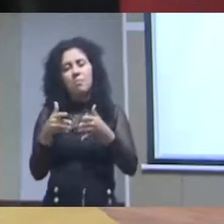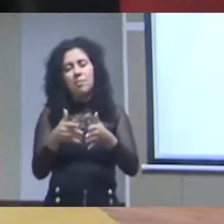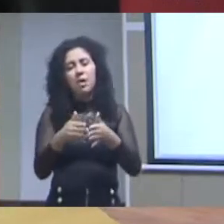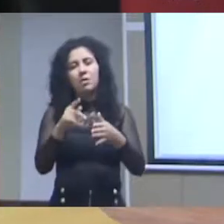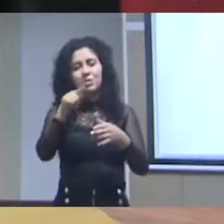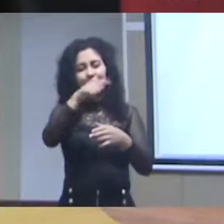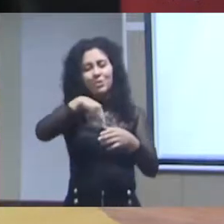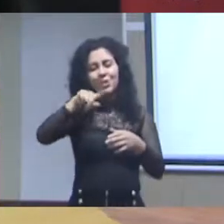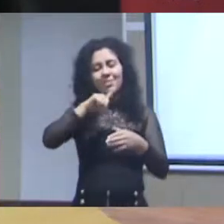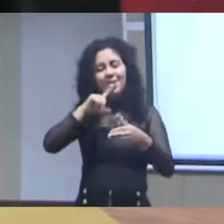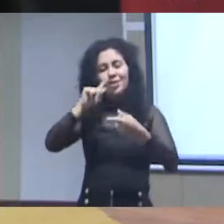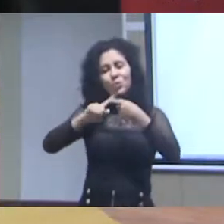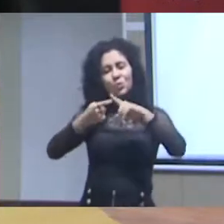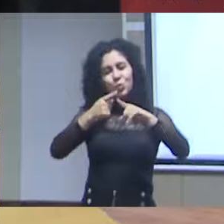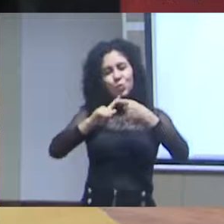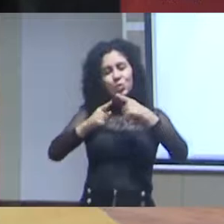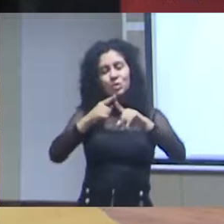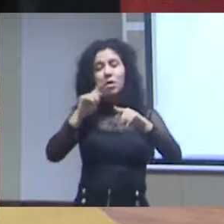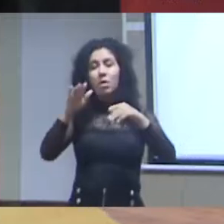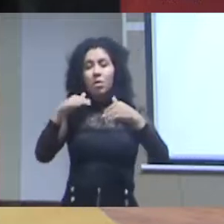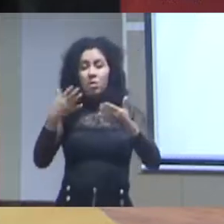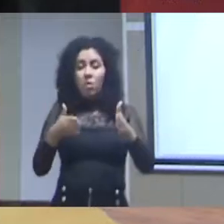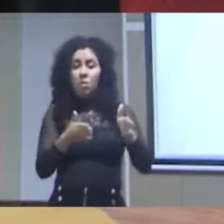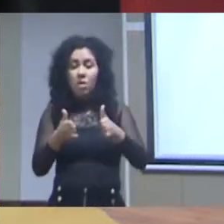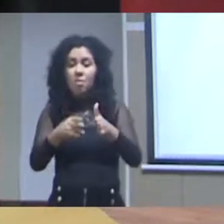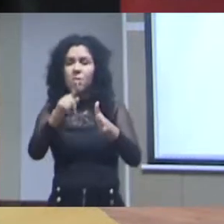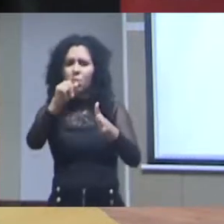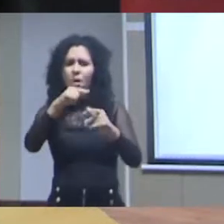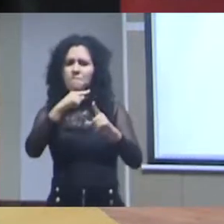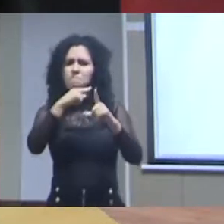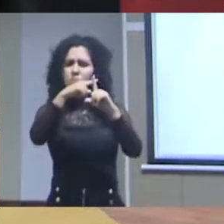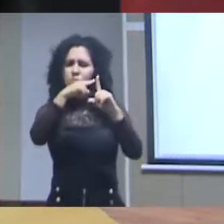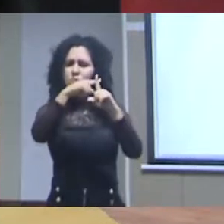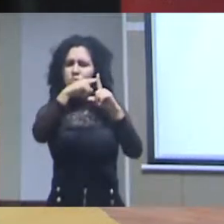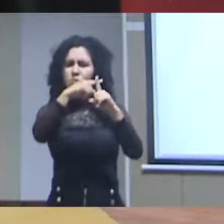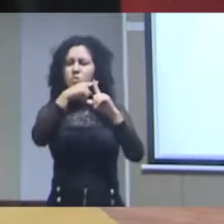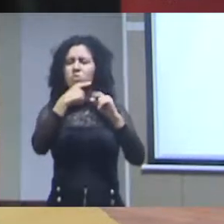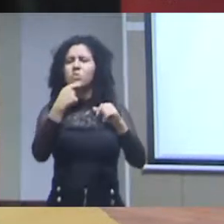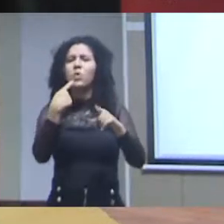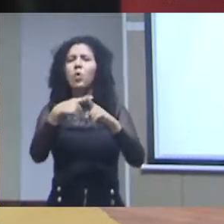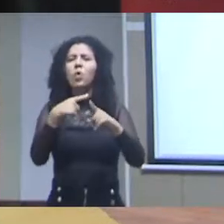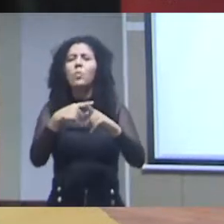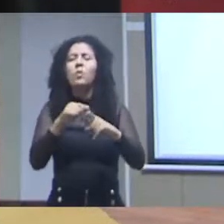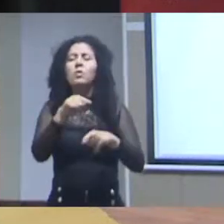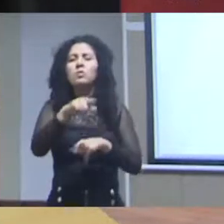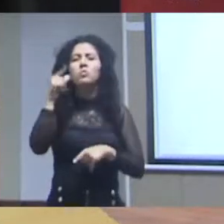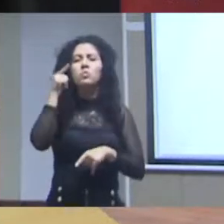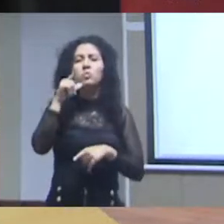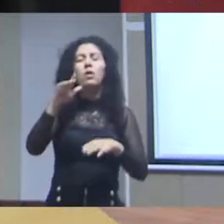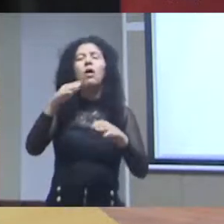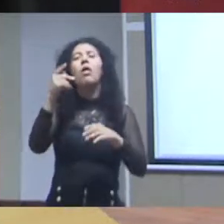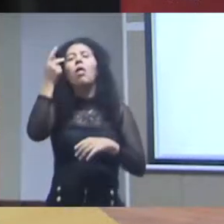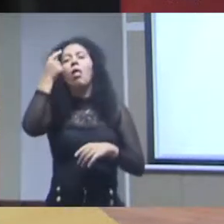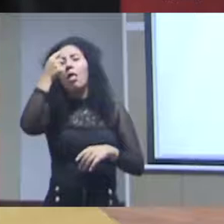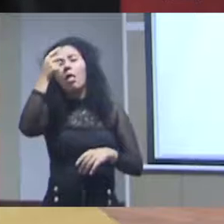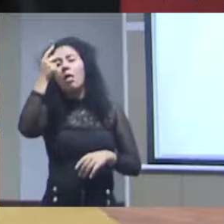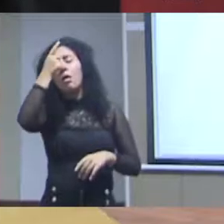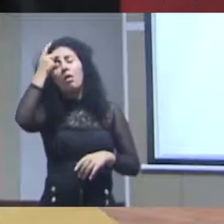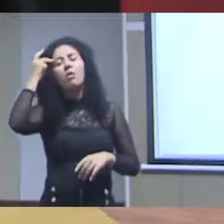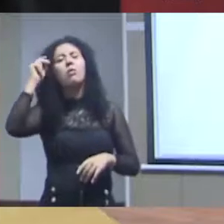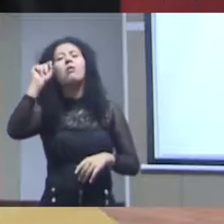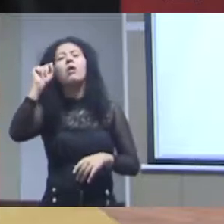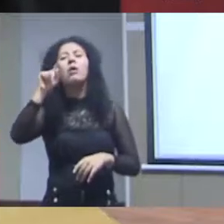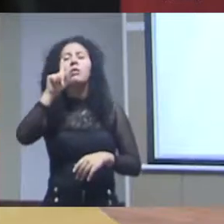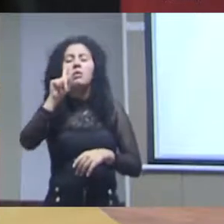abordando aqui então eu acho que esse caminho das infraestruturas é muito positivo porque você tem uma dificuldade enorme de saber no Brasil quem é a instituição que é